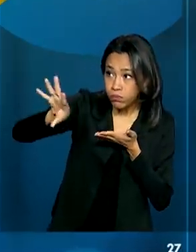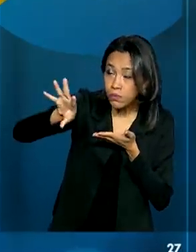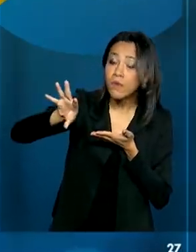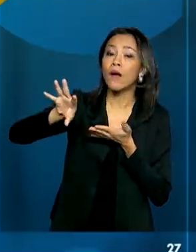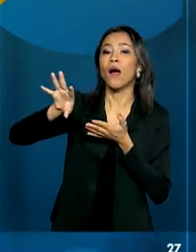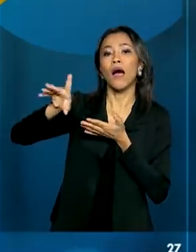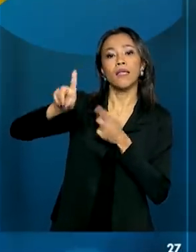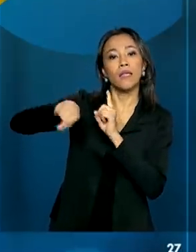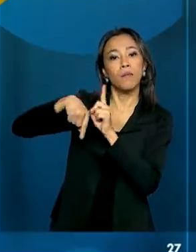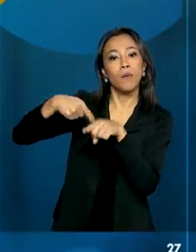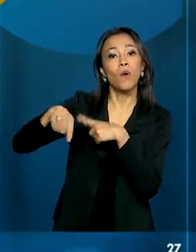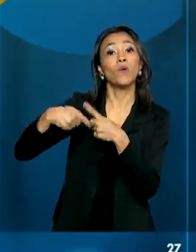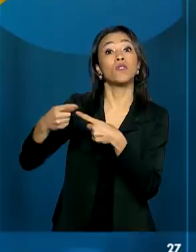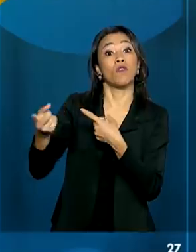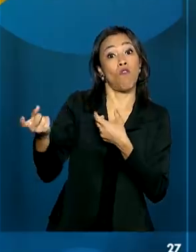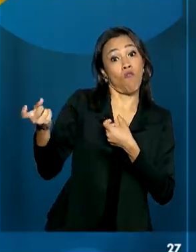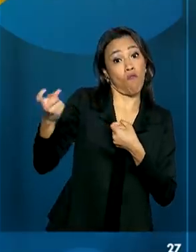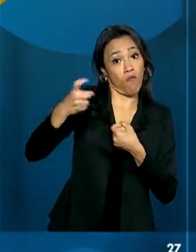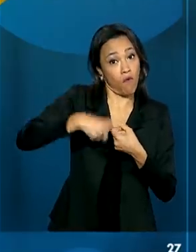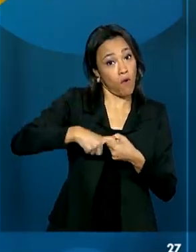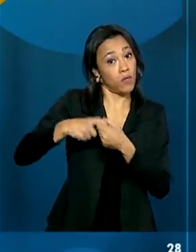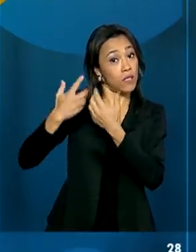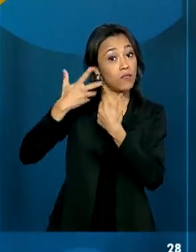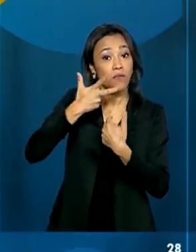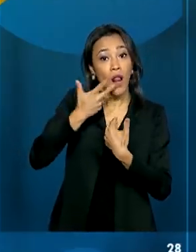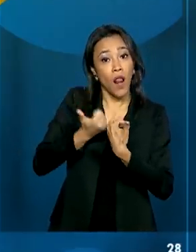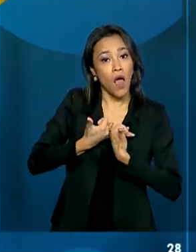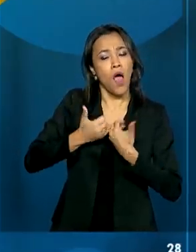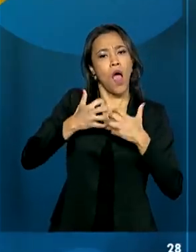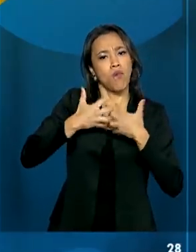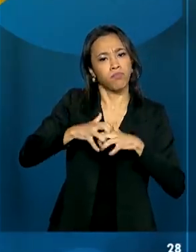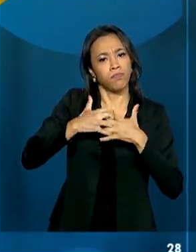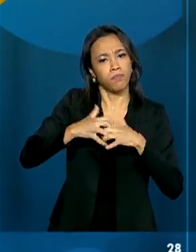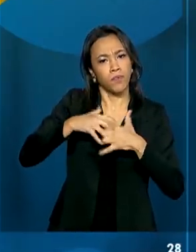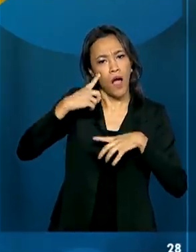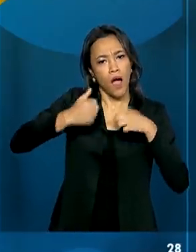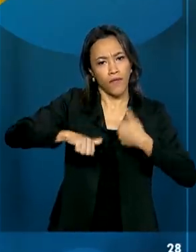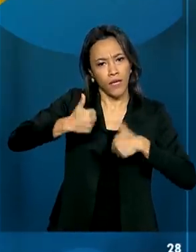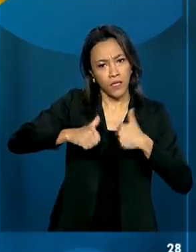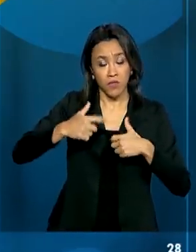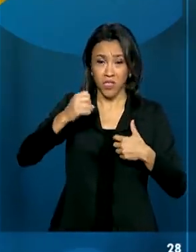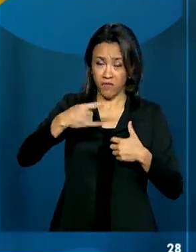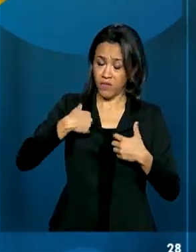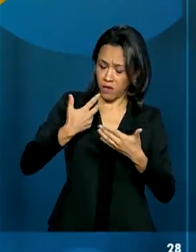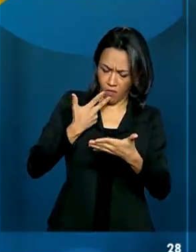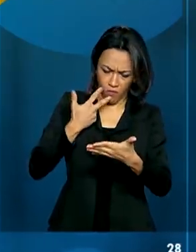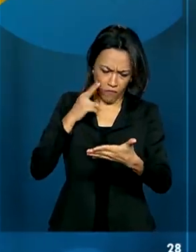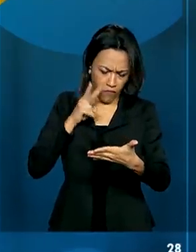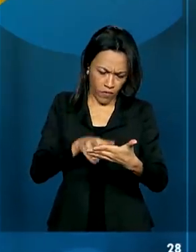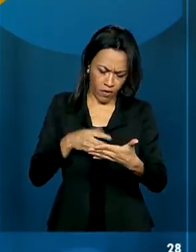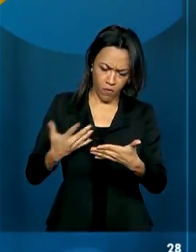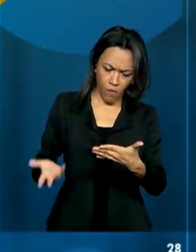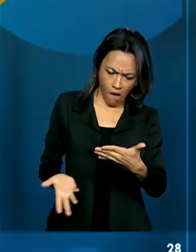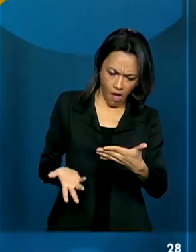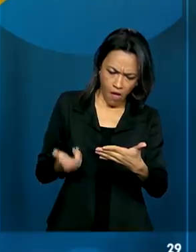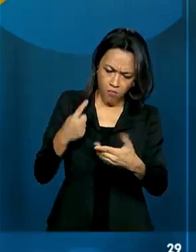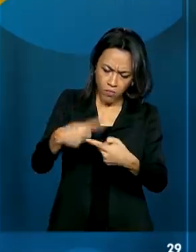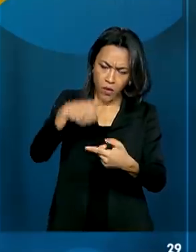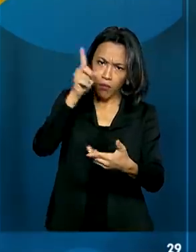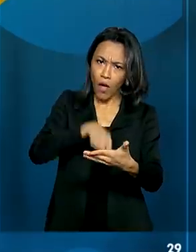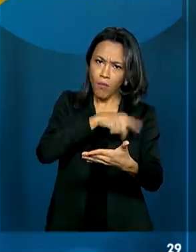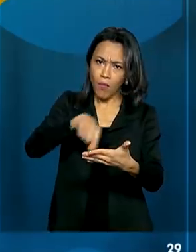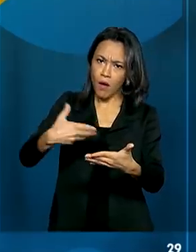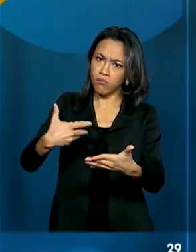cadastro volta para a posição em análise. Já se você quiser contestar o fato de ter o benefício negado,